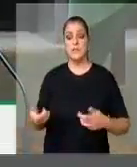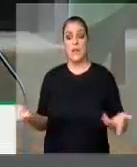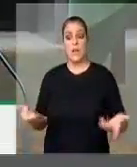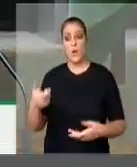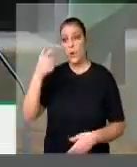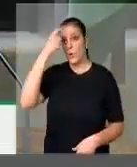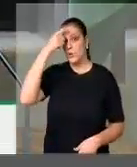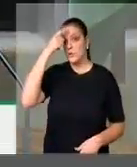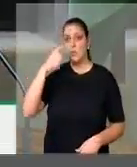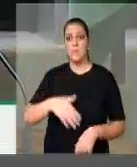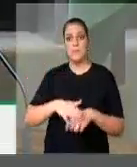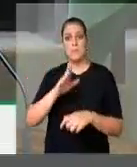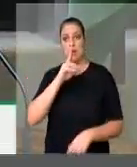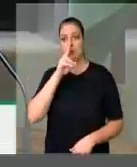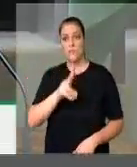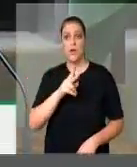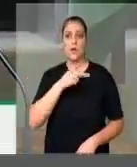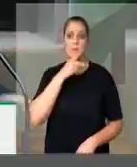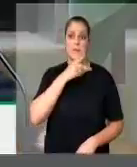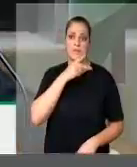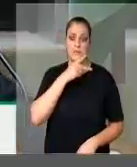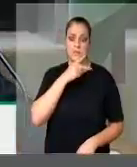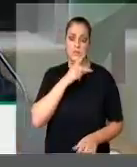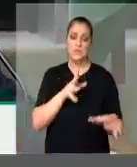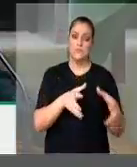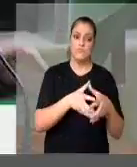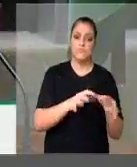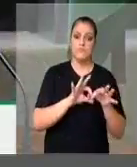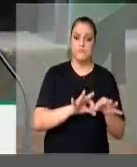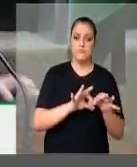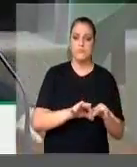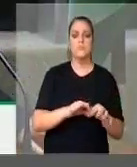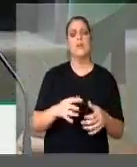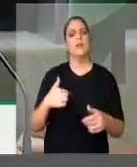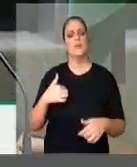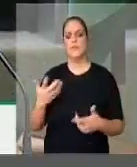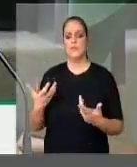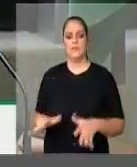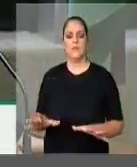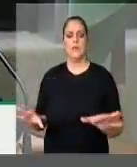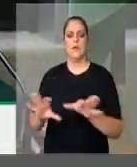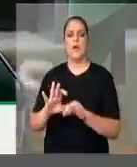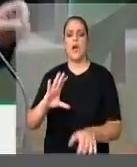partidos, para fortalecer a nossa democracia, por isso que eu defendo o fim das coligações